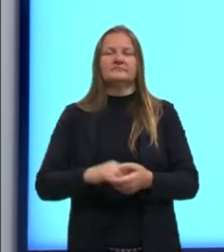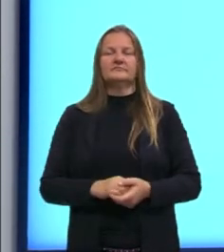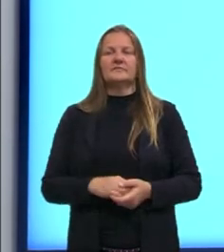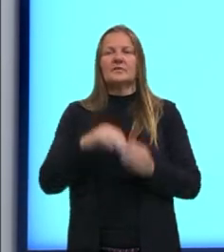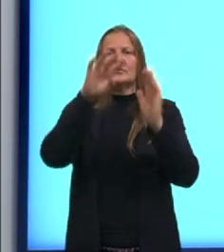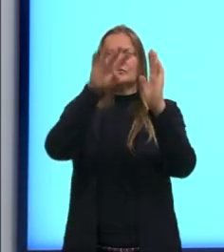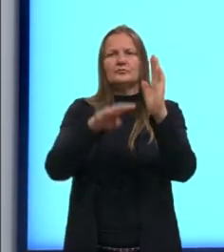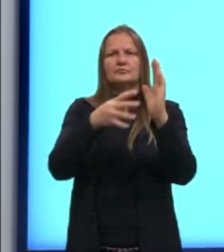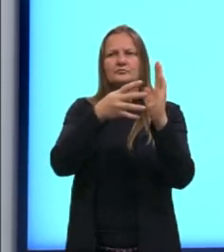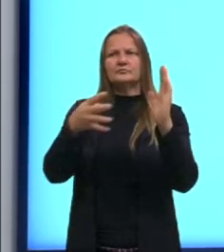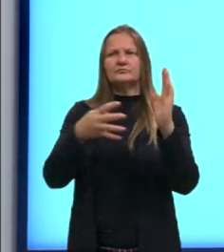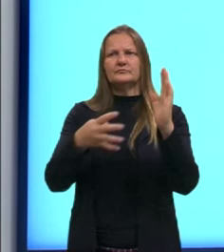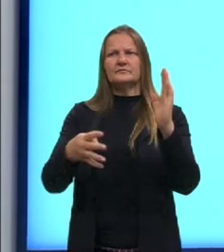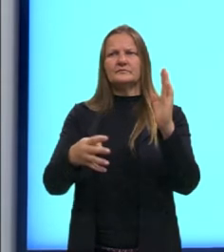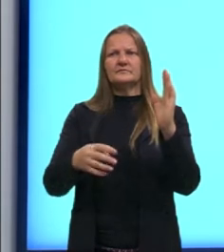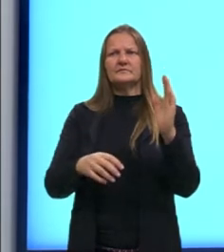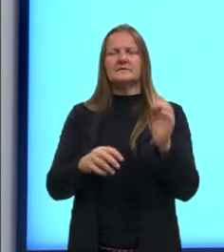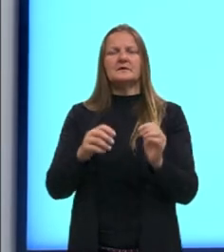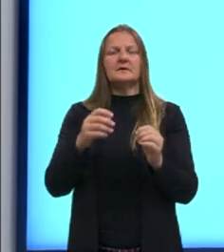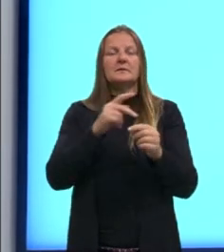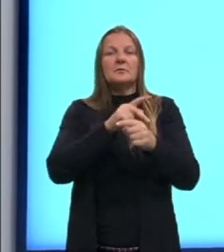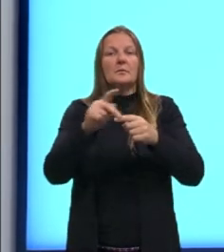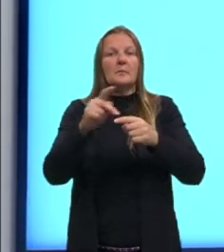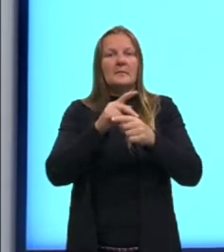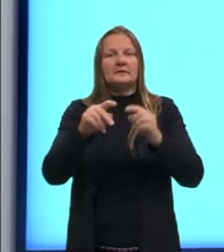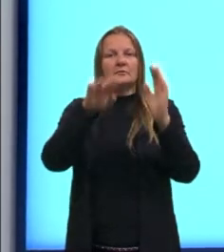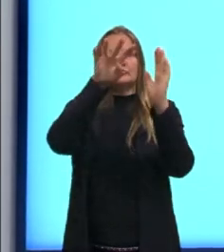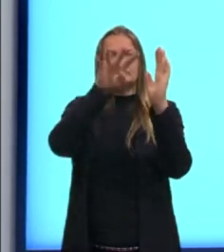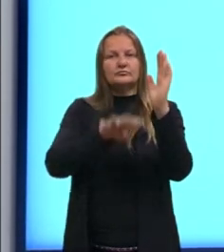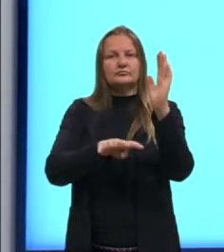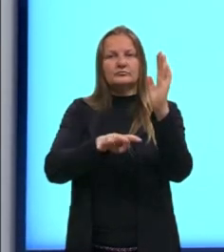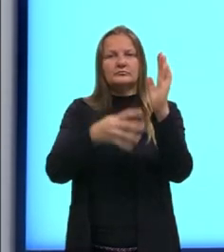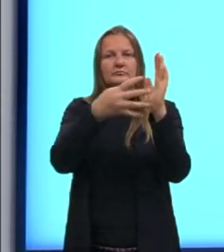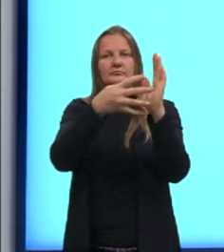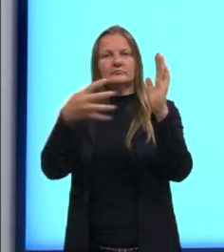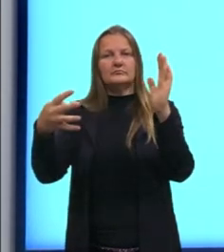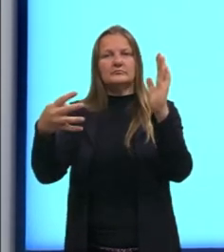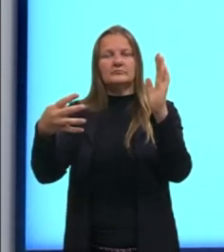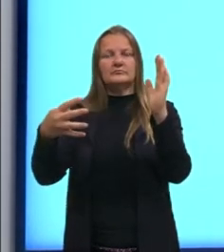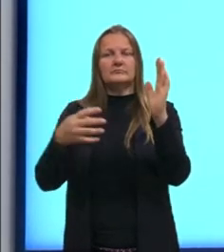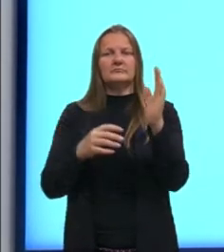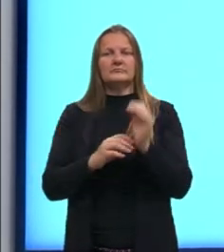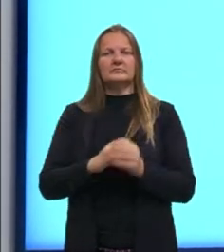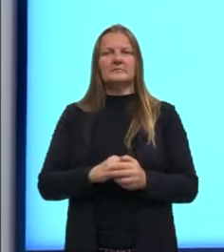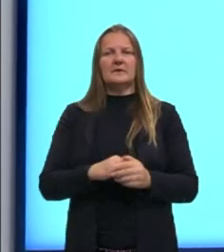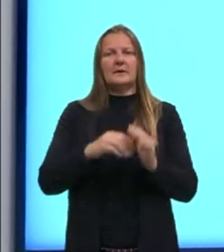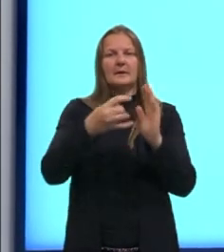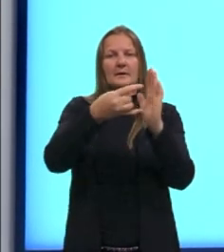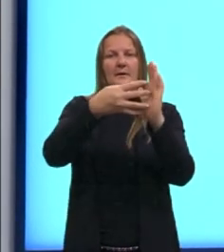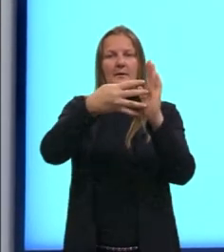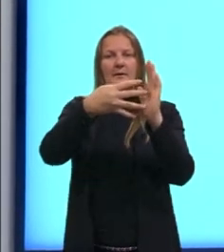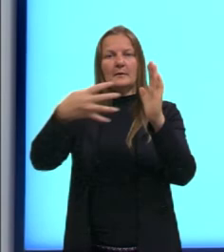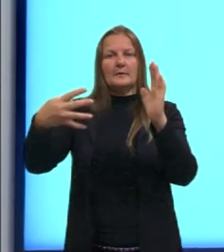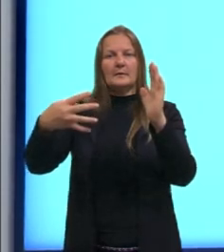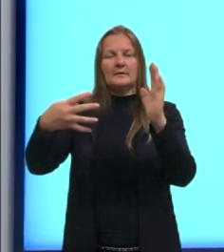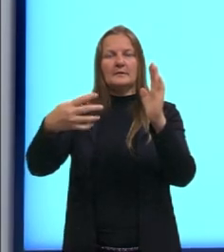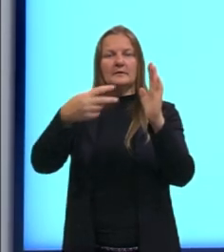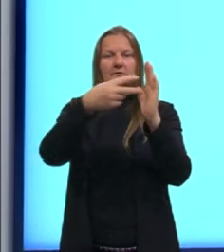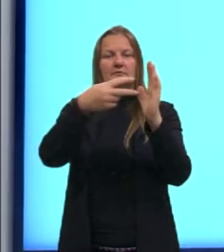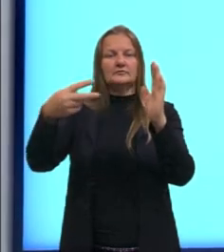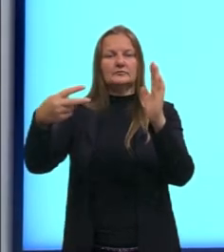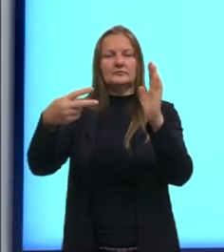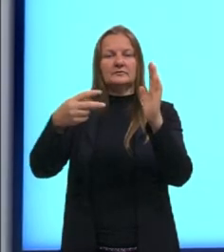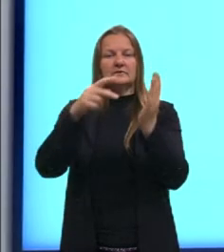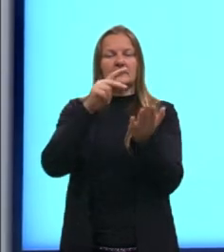tabelinha, ele sempre vai seguir esse padrãozinho aqui. Então, na primeira sentença, as duas linhas ficam verdadeiras e as duas